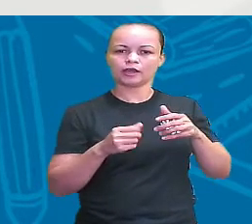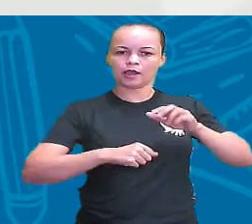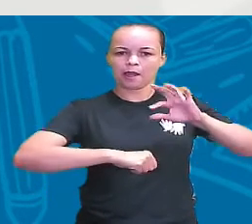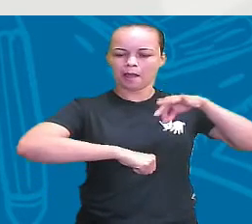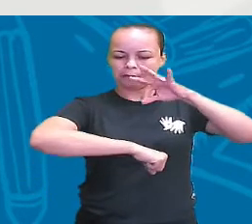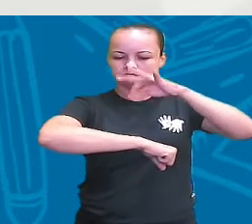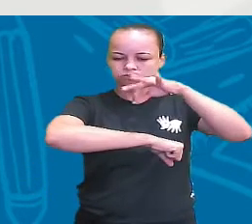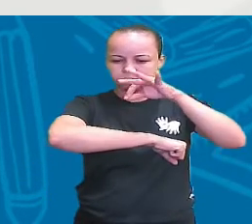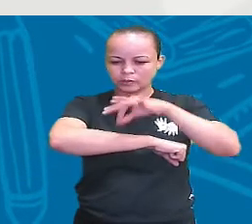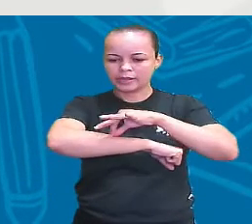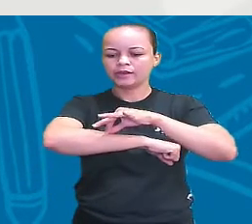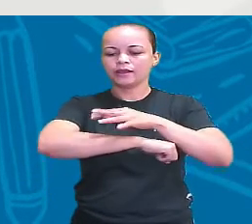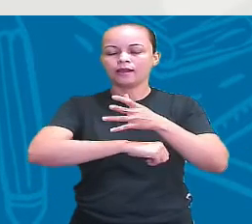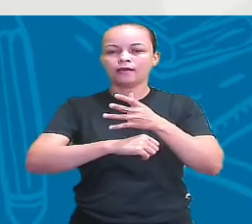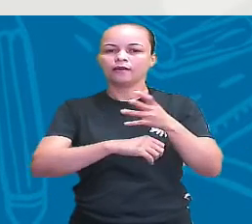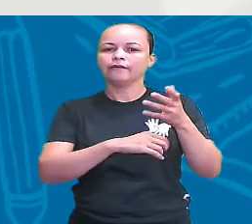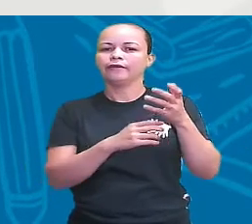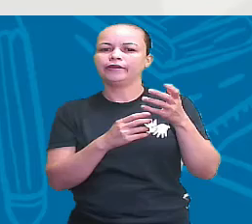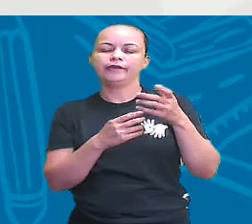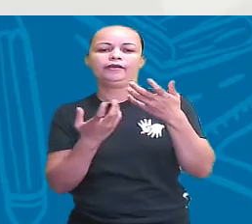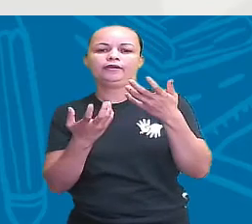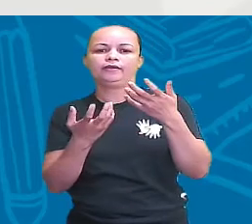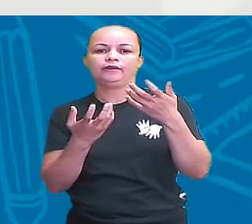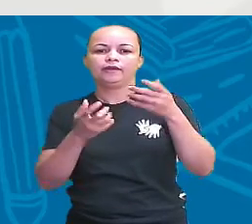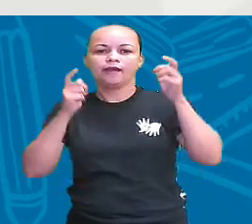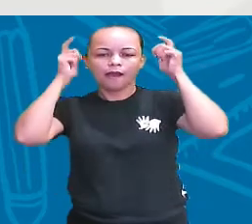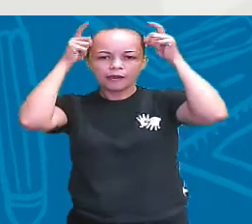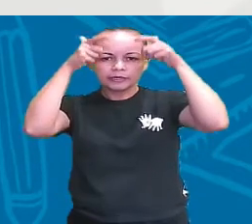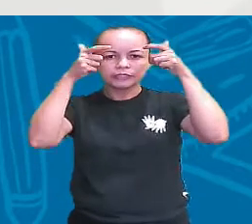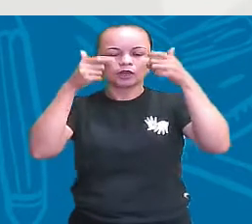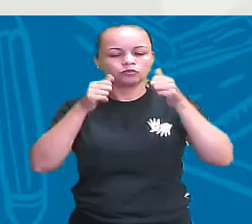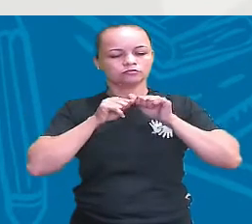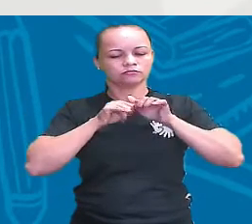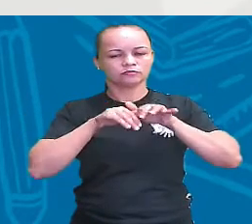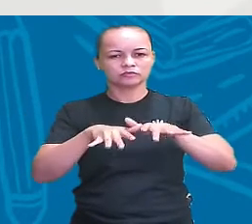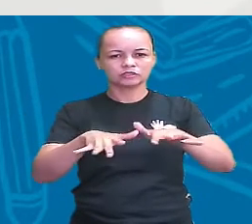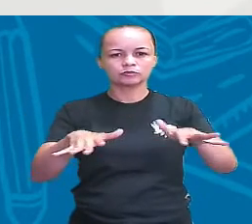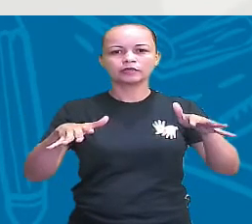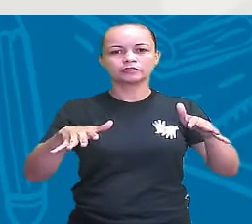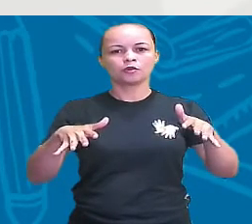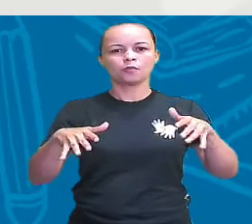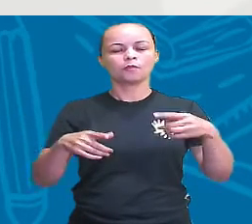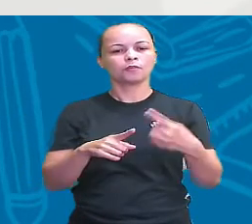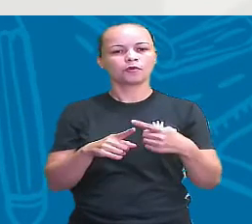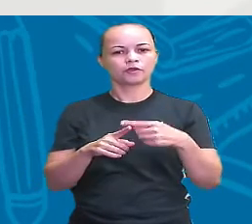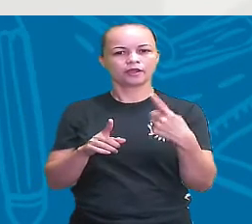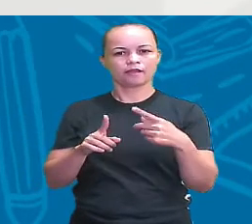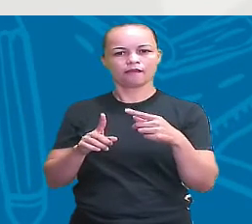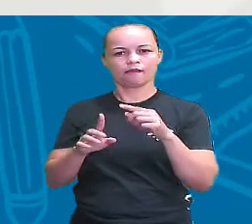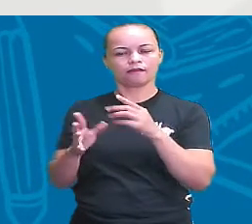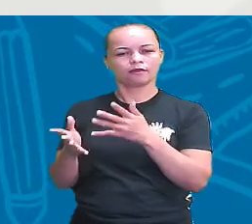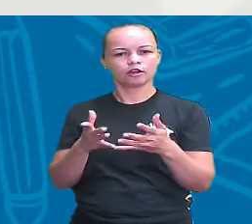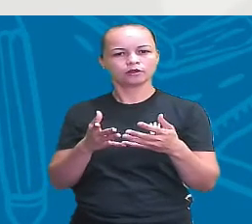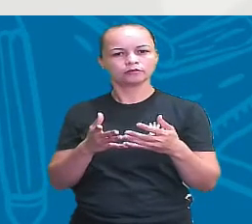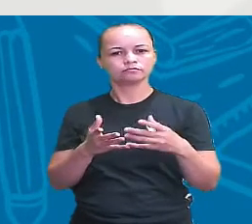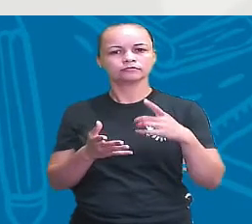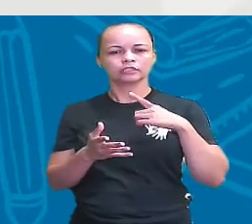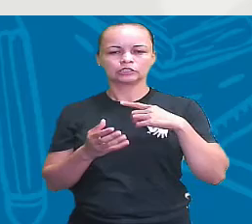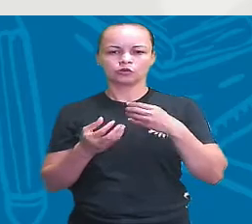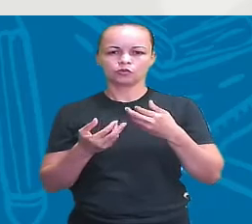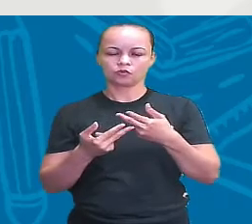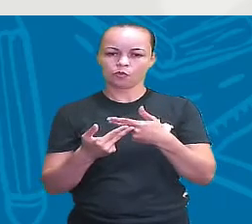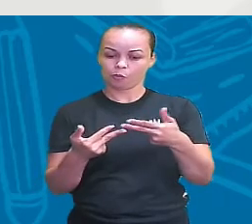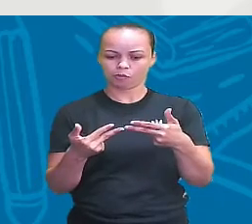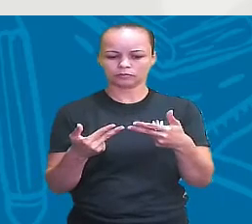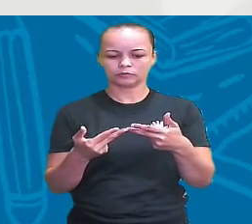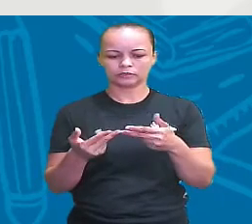rainha, que é aquela que é a única que está apta a perpetuar a espécie, porque ela é fértil. Ela tem todos os